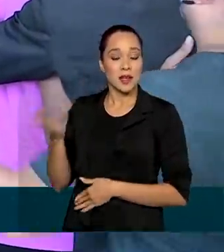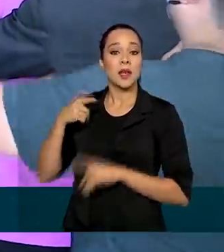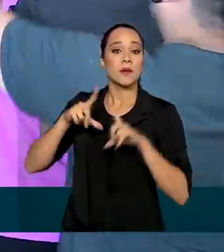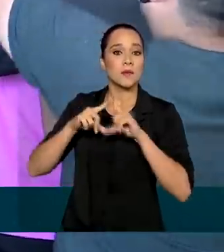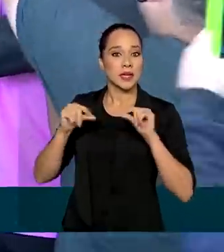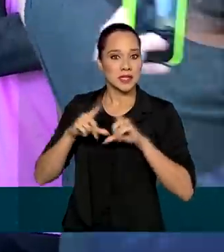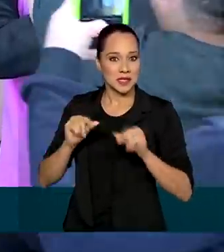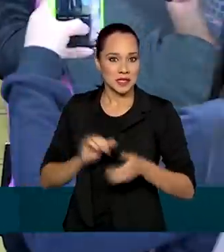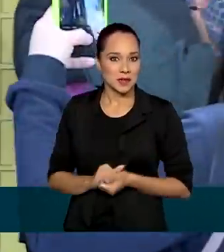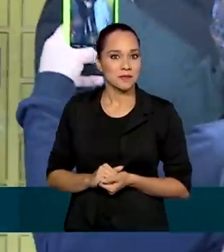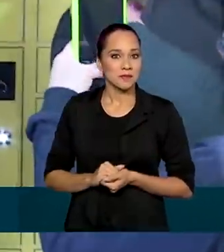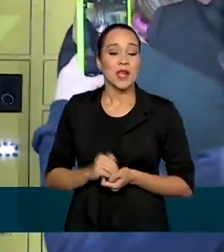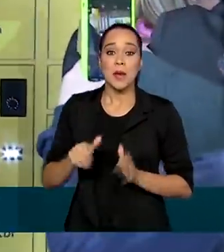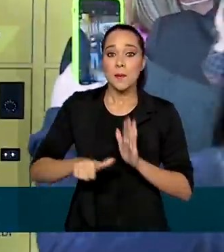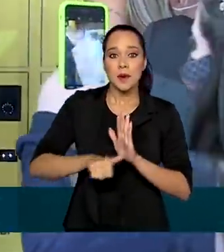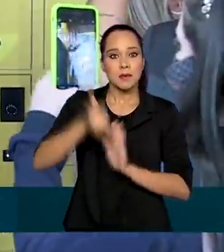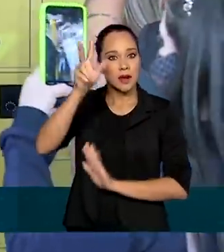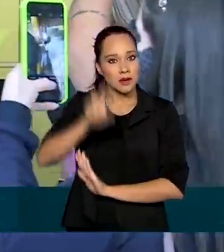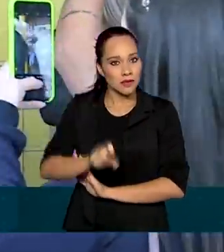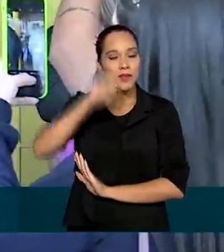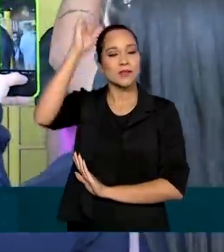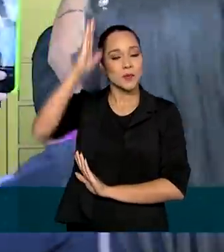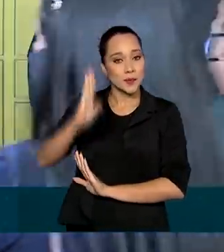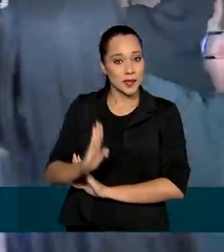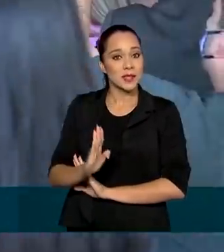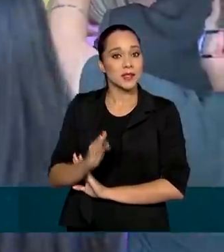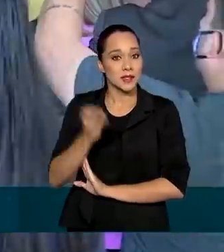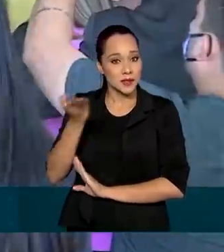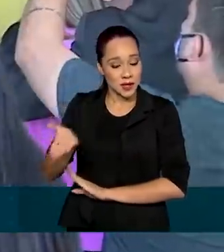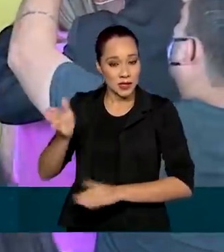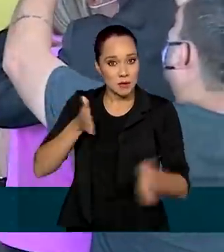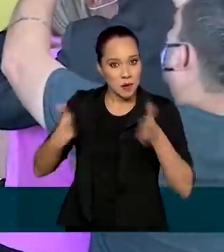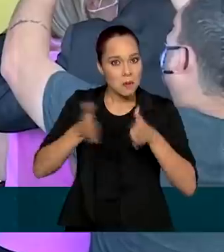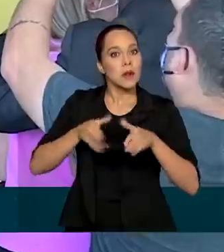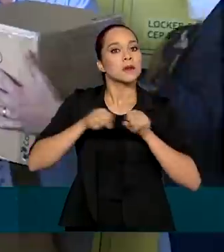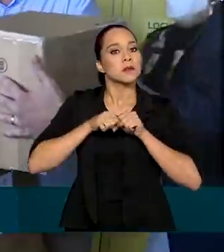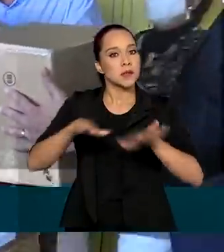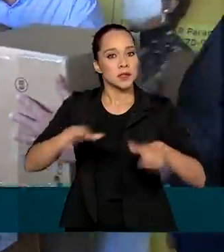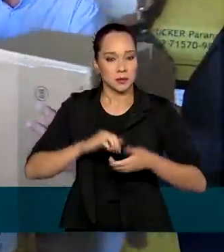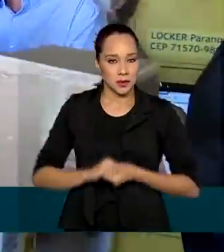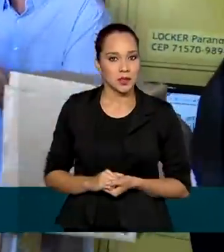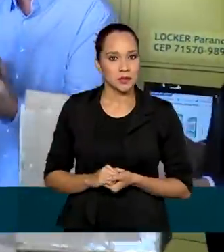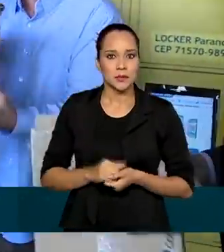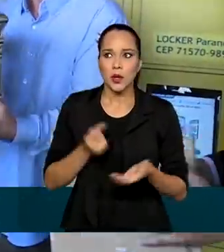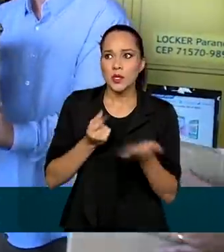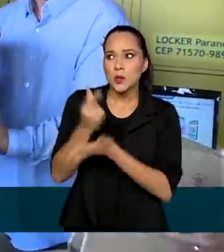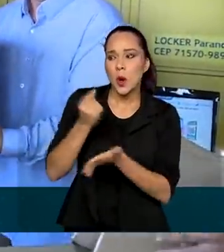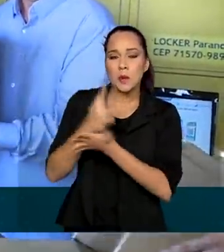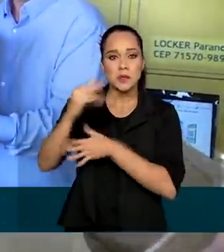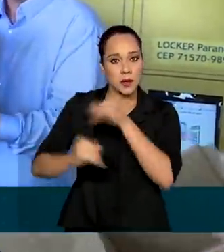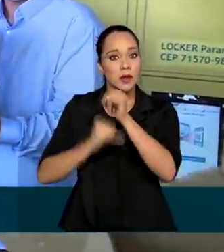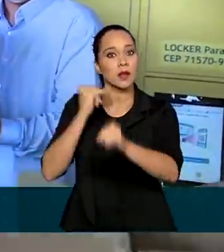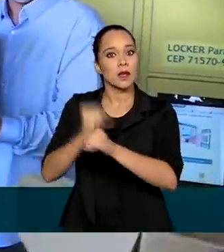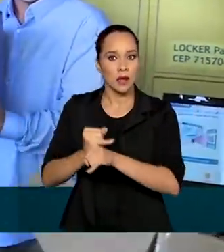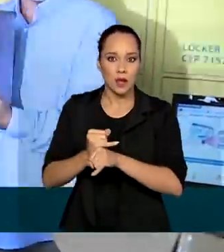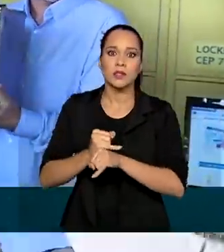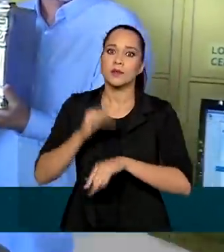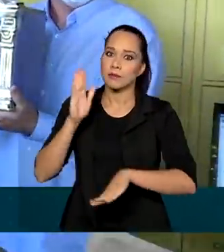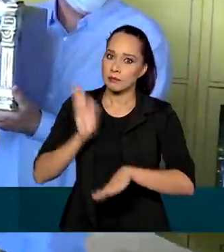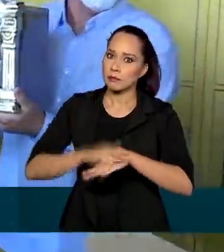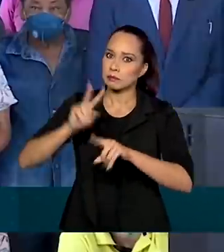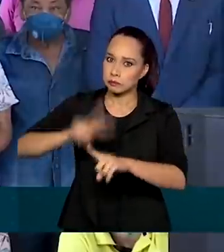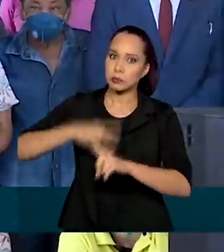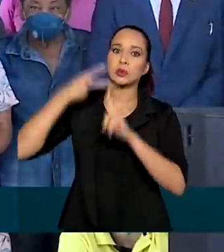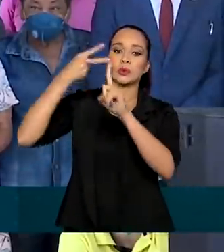em Brasília e chega pela primeira vez no país nesse momento de pandemia, quando as compras online mais que